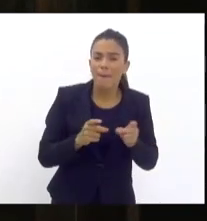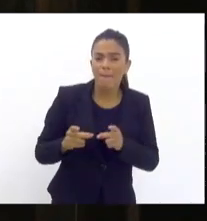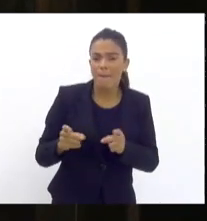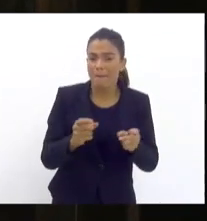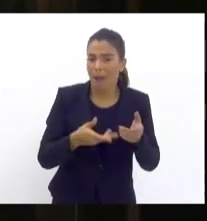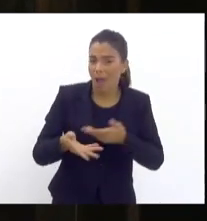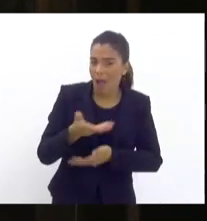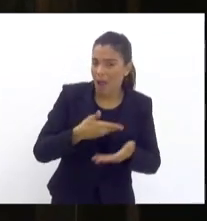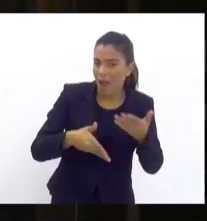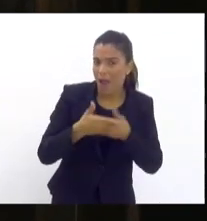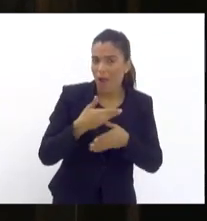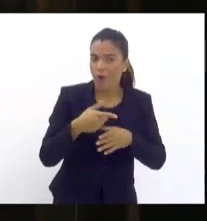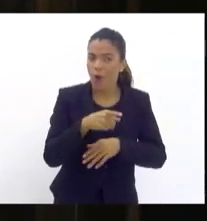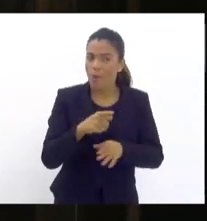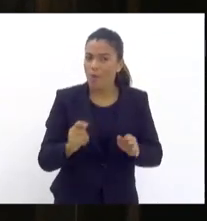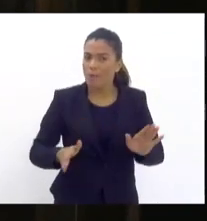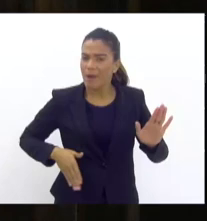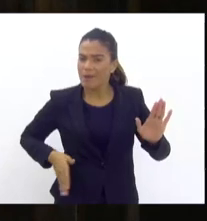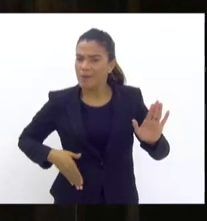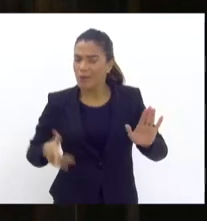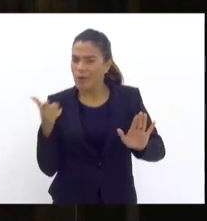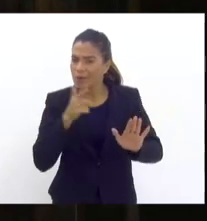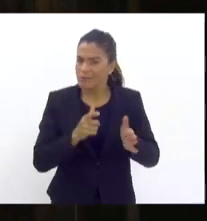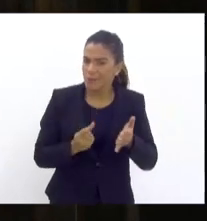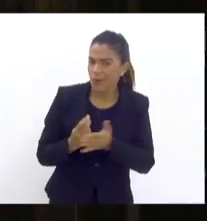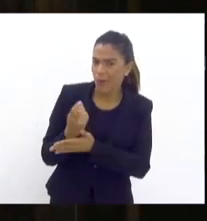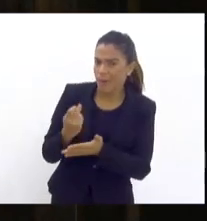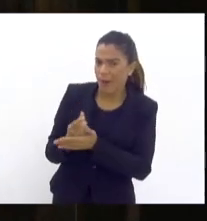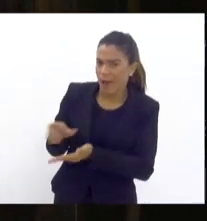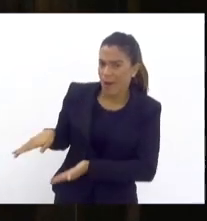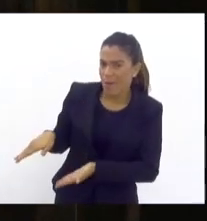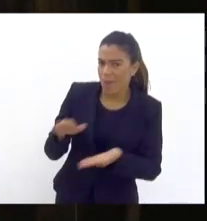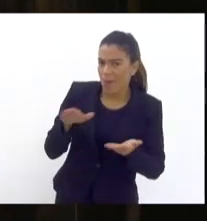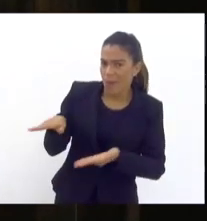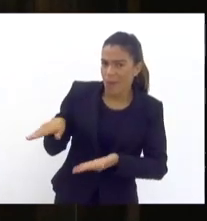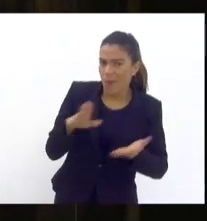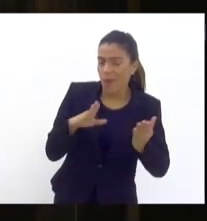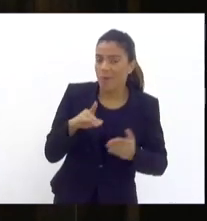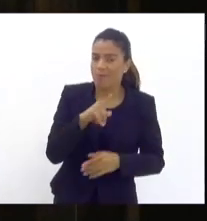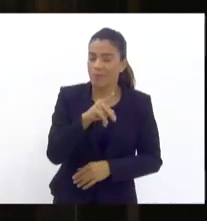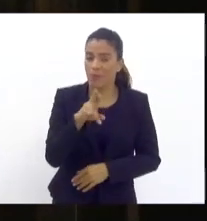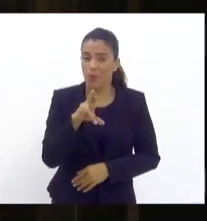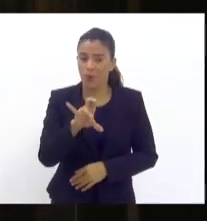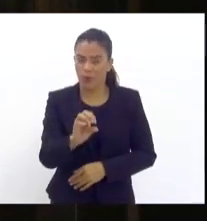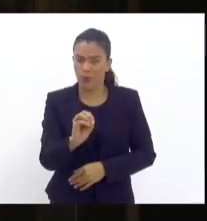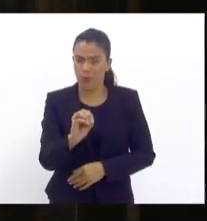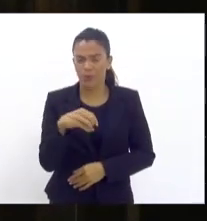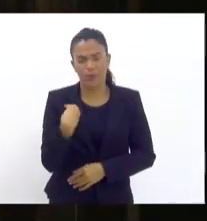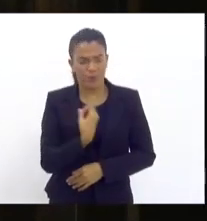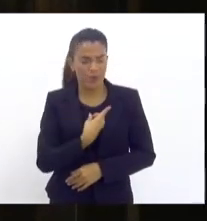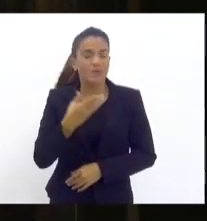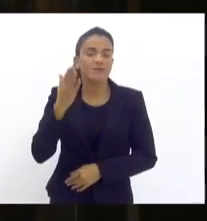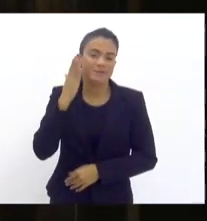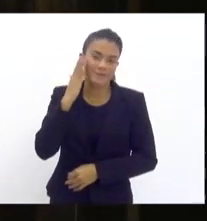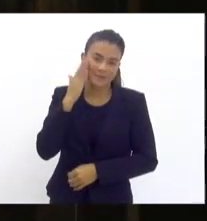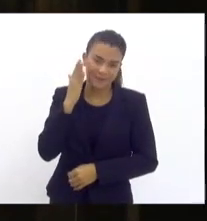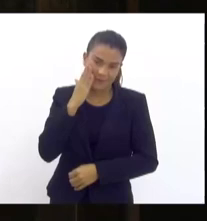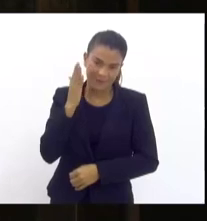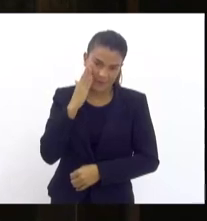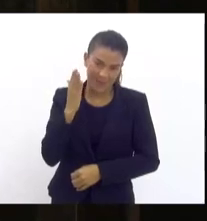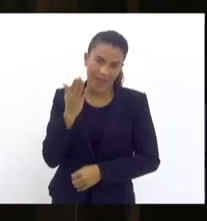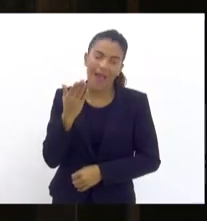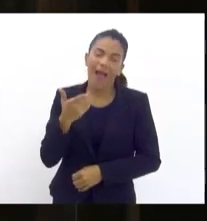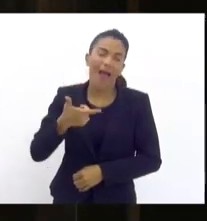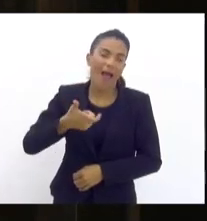Qual é o caminho, qual é a rota, como essas armas estão vindo para o Rio de Janeiro, como nós sabemos. Armas não são